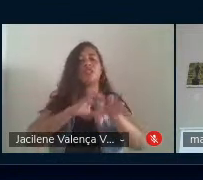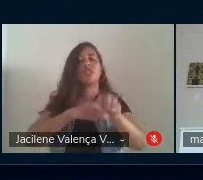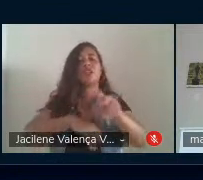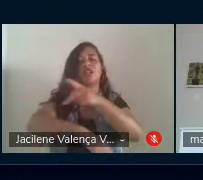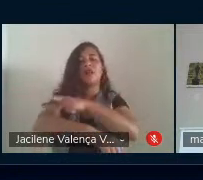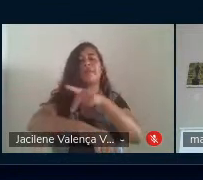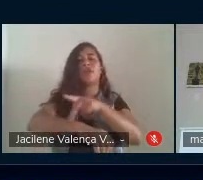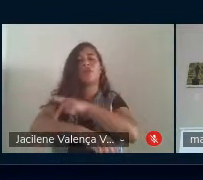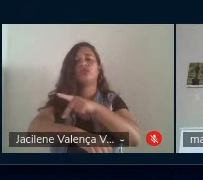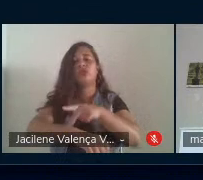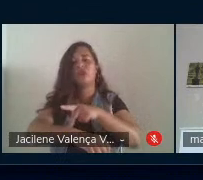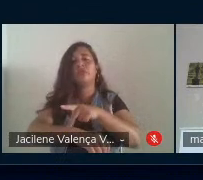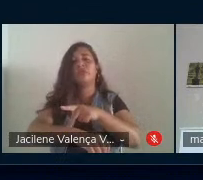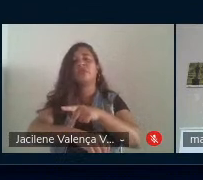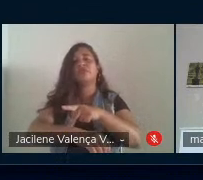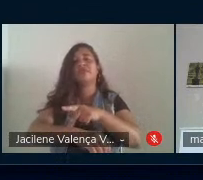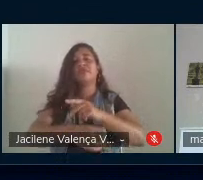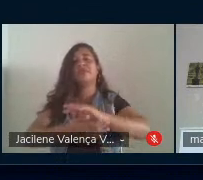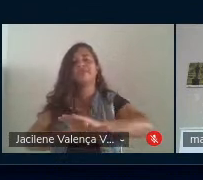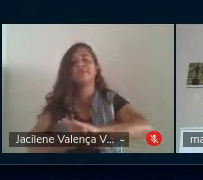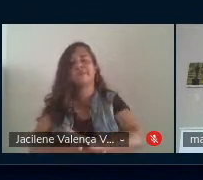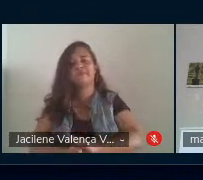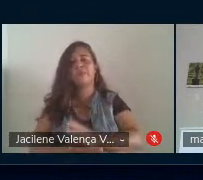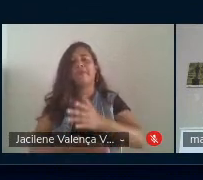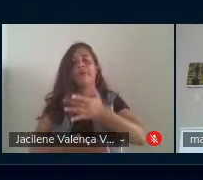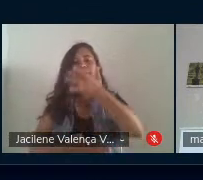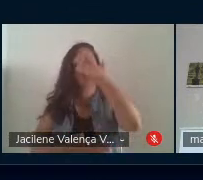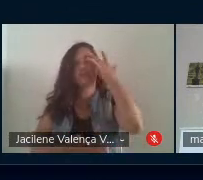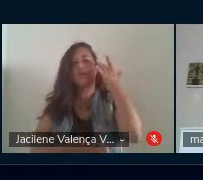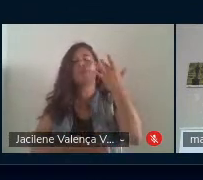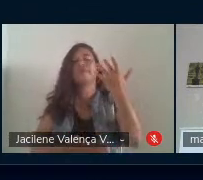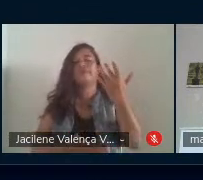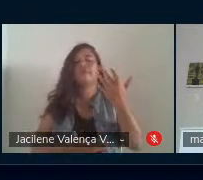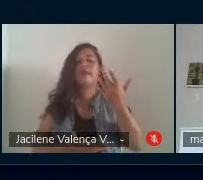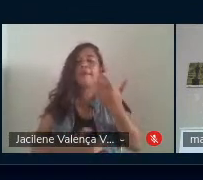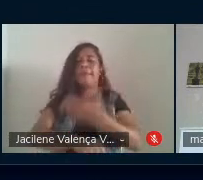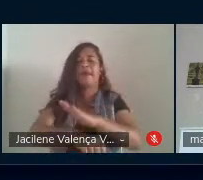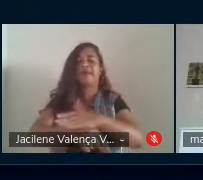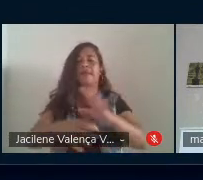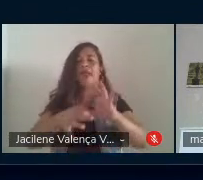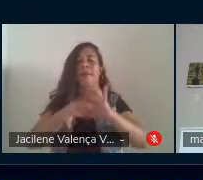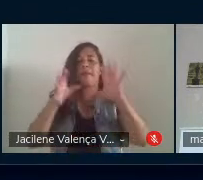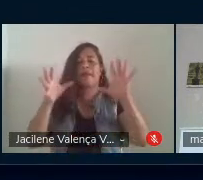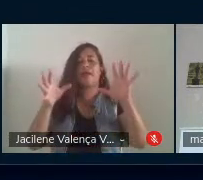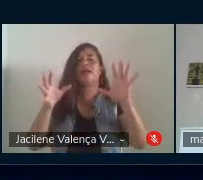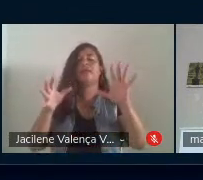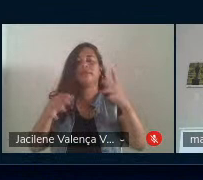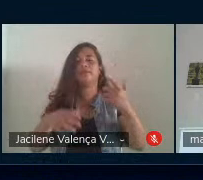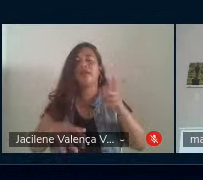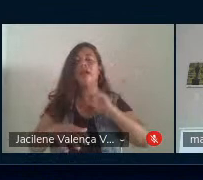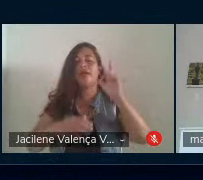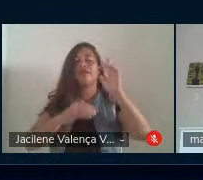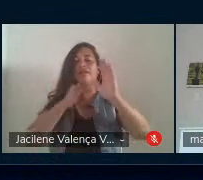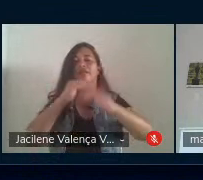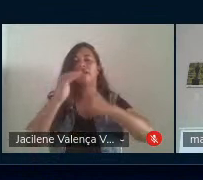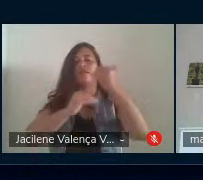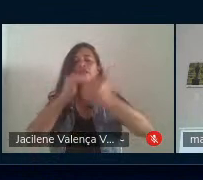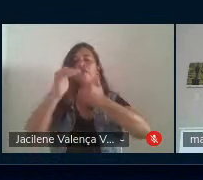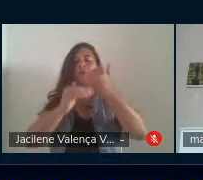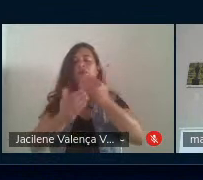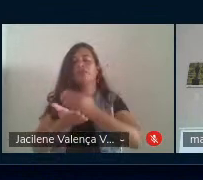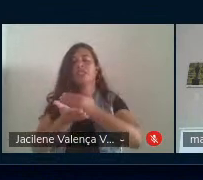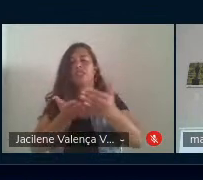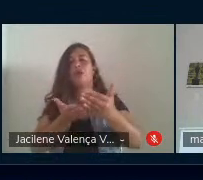do oprimido, da educação como prática da liberdade, que são das experiências desenvolvidas inicialmente em Angicos, né?